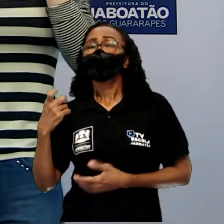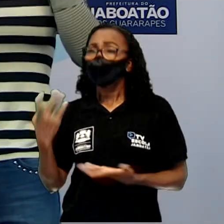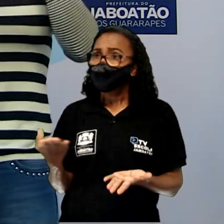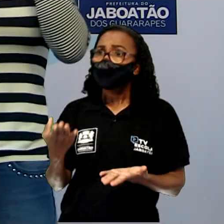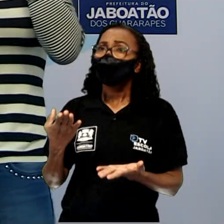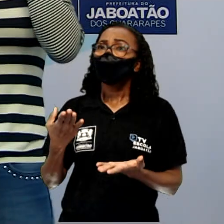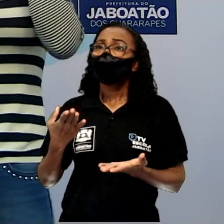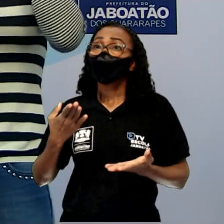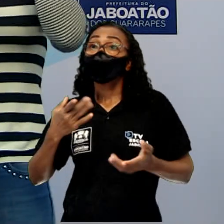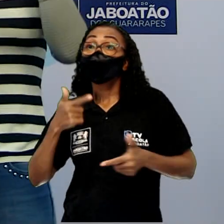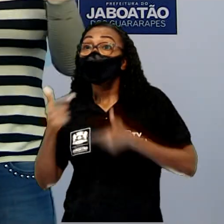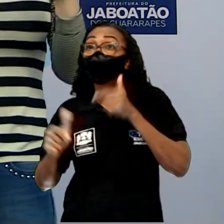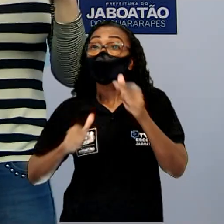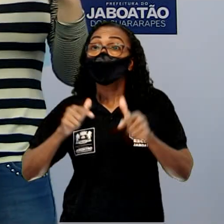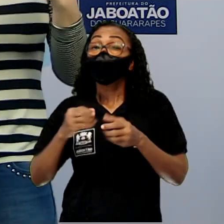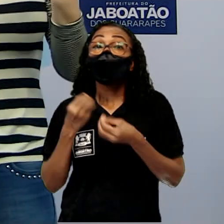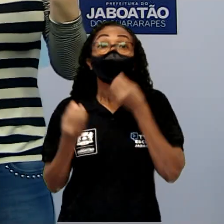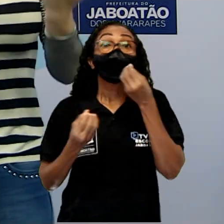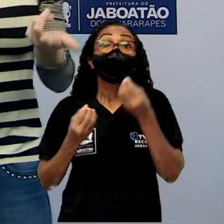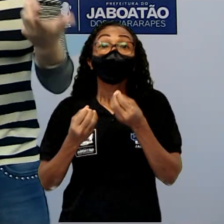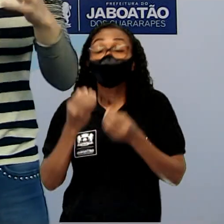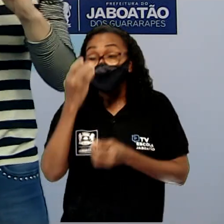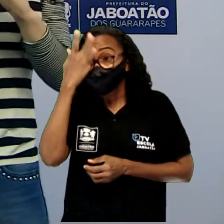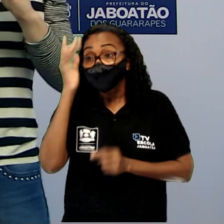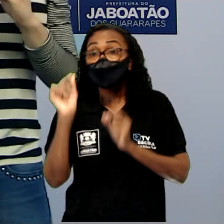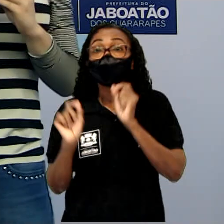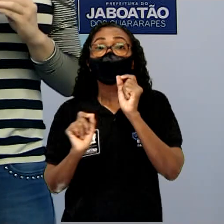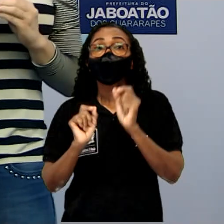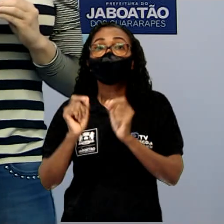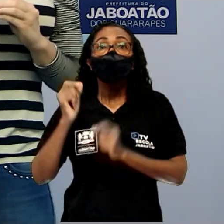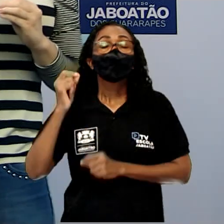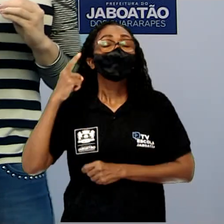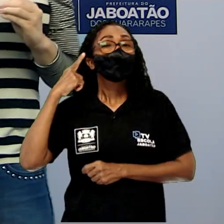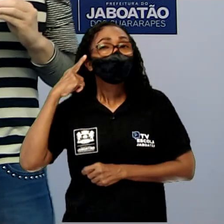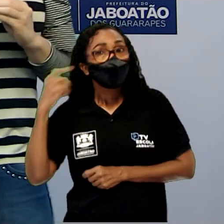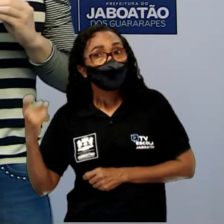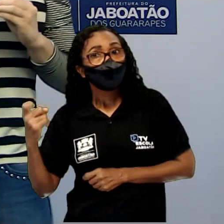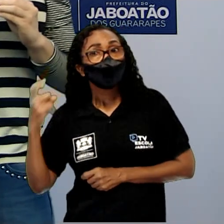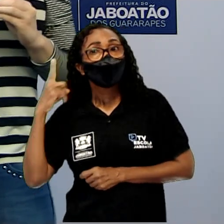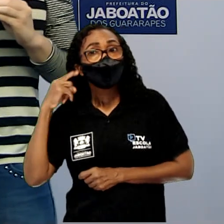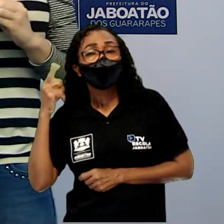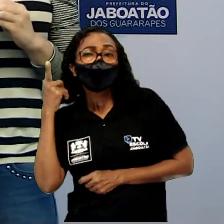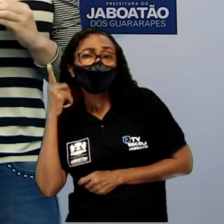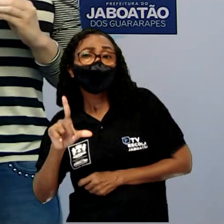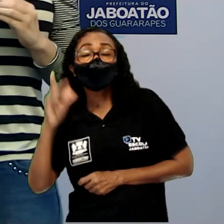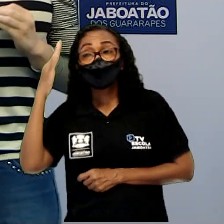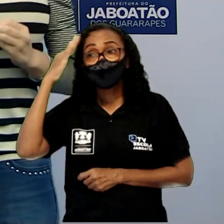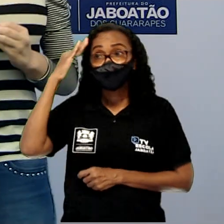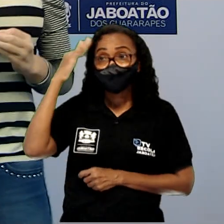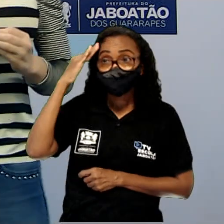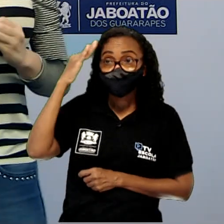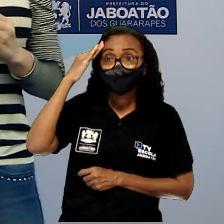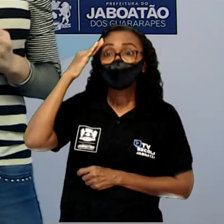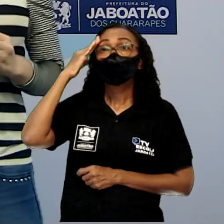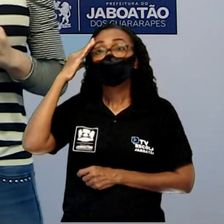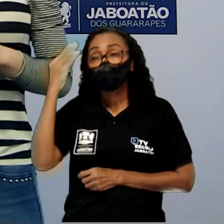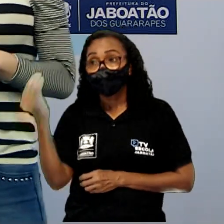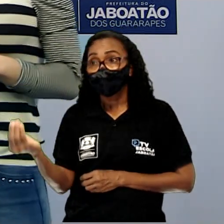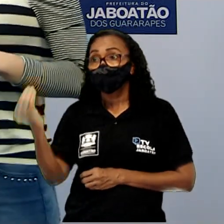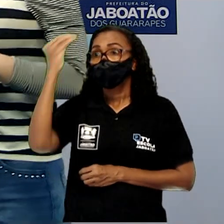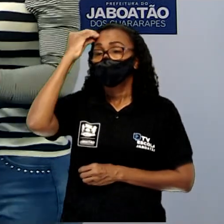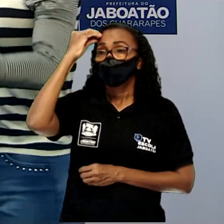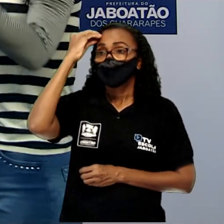até mesmo para facilitar que a gente consiga assimilar, entender, decorar um poema.